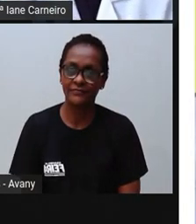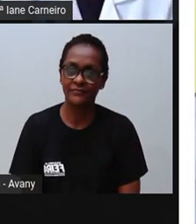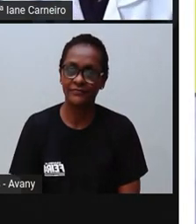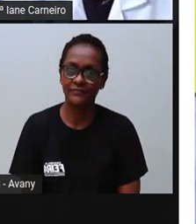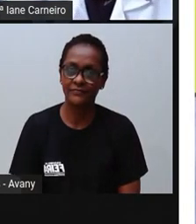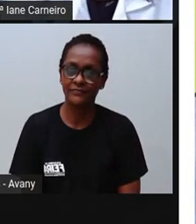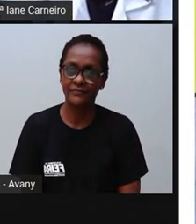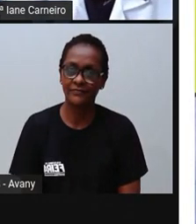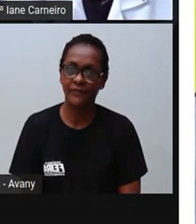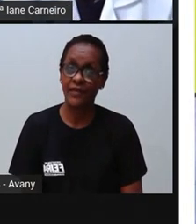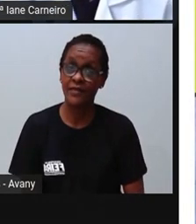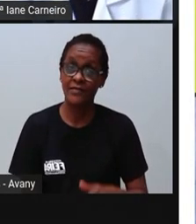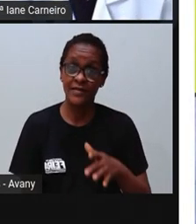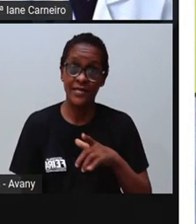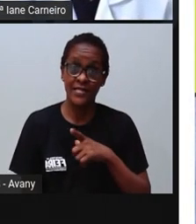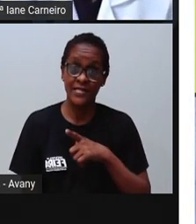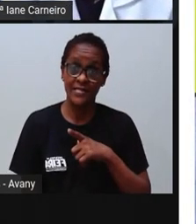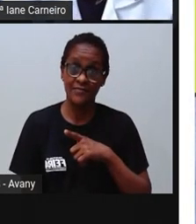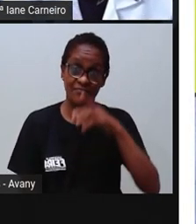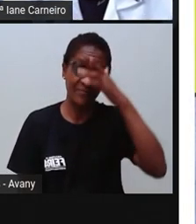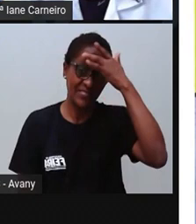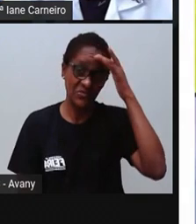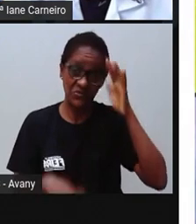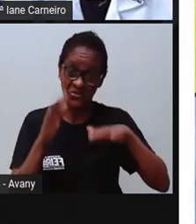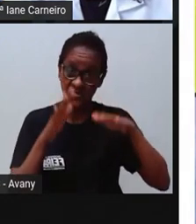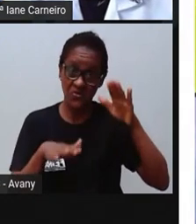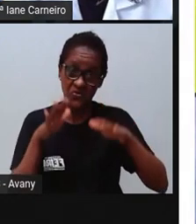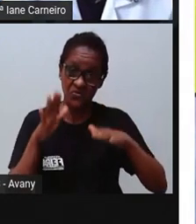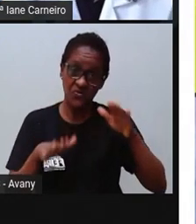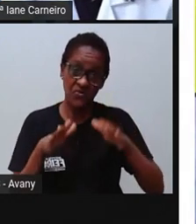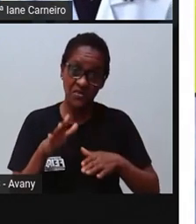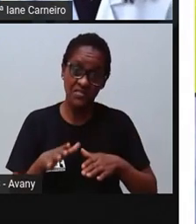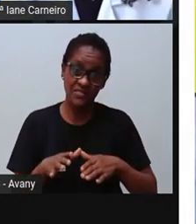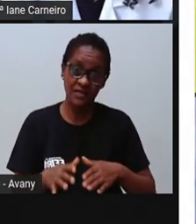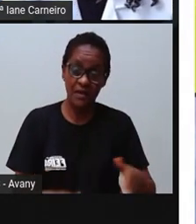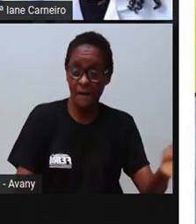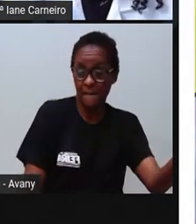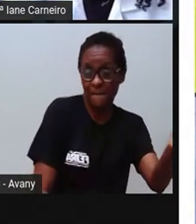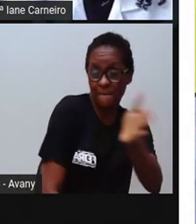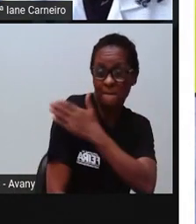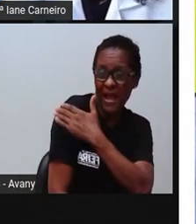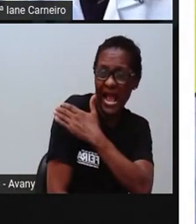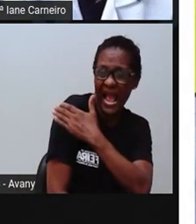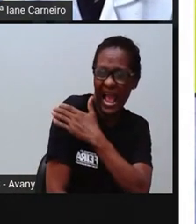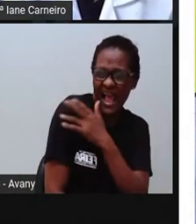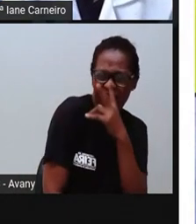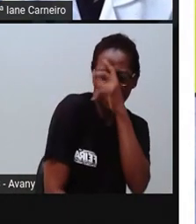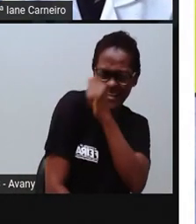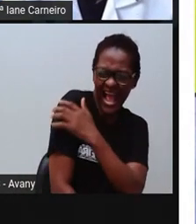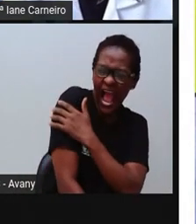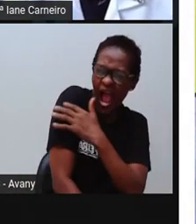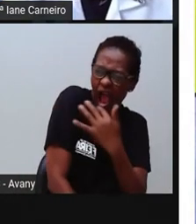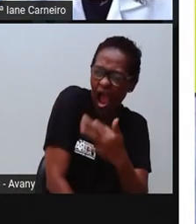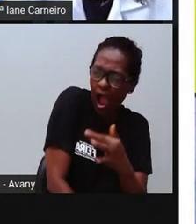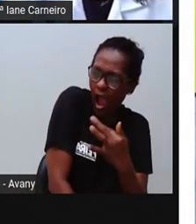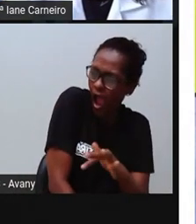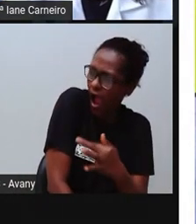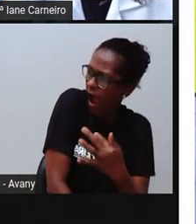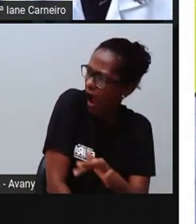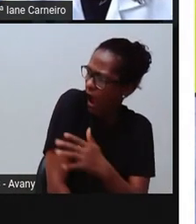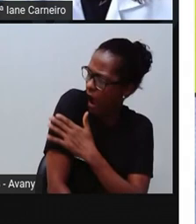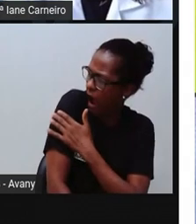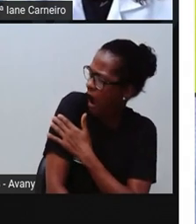Mas tem algumas pessoas que usam as mãos pra quê? Pra bater, né? E aí, ó, como é que essa criança daqui tá?